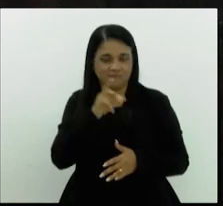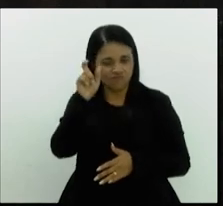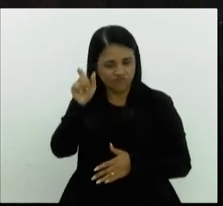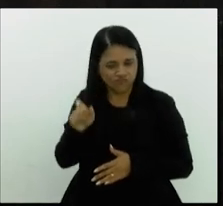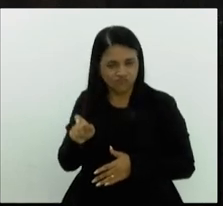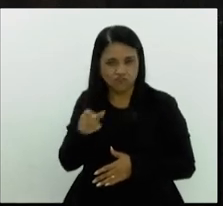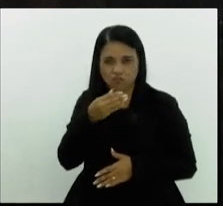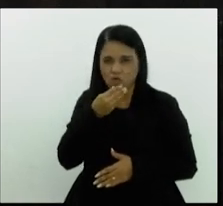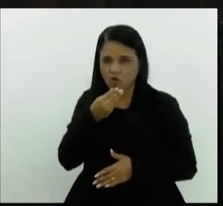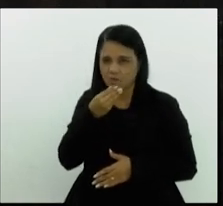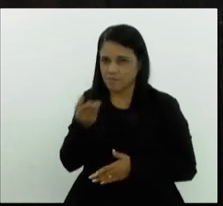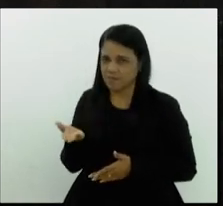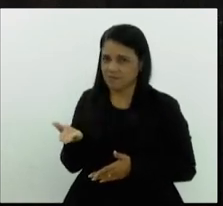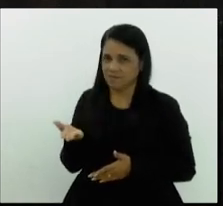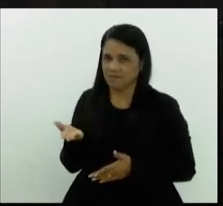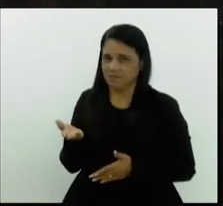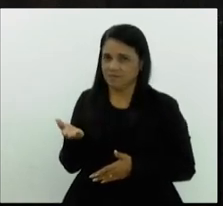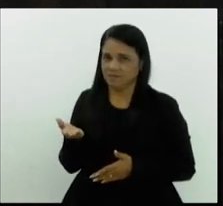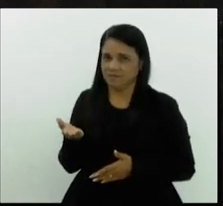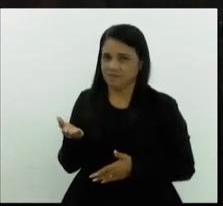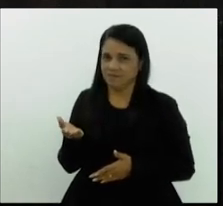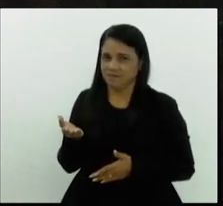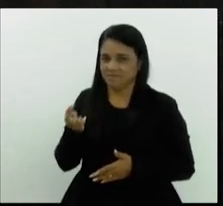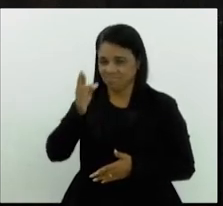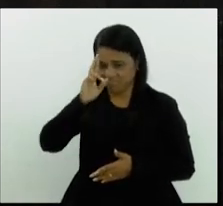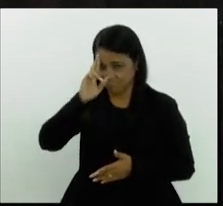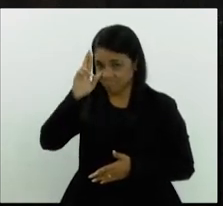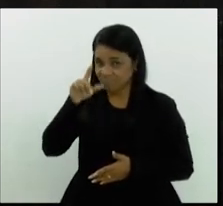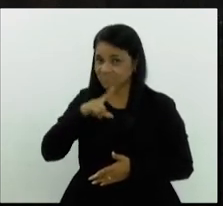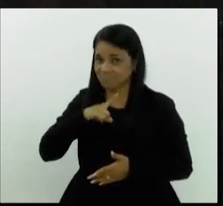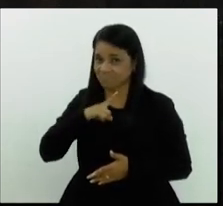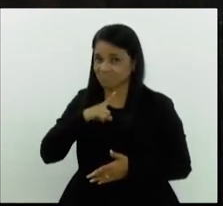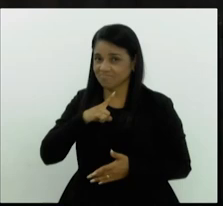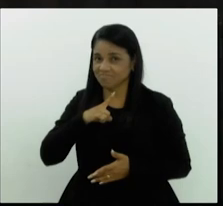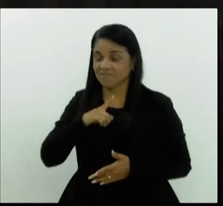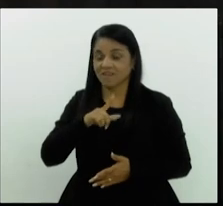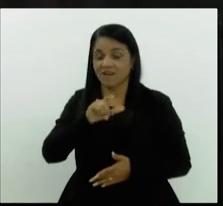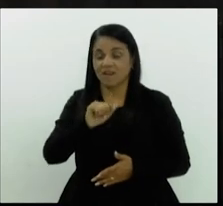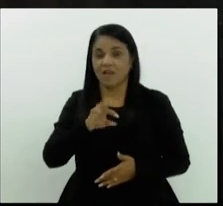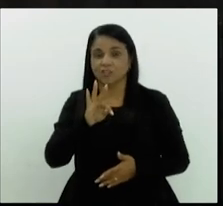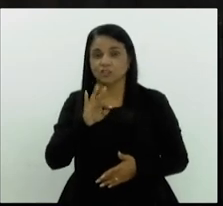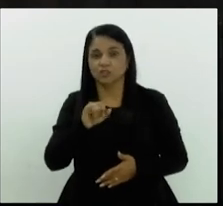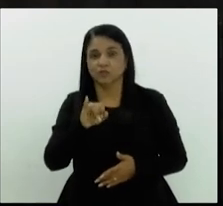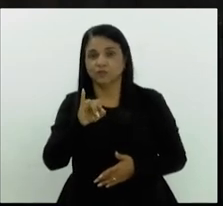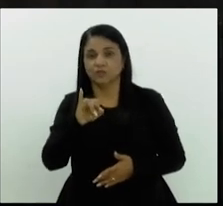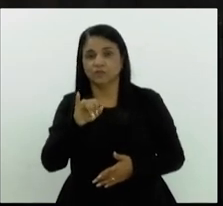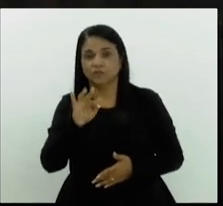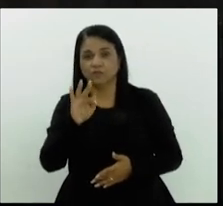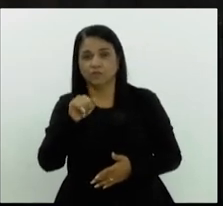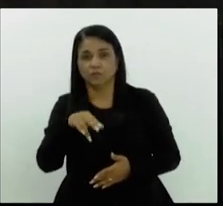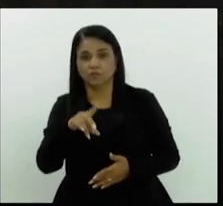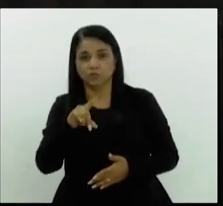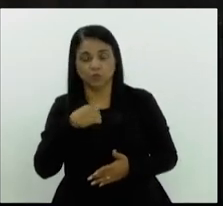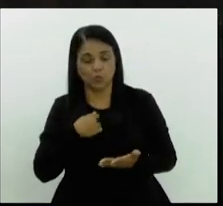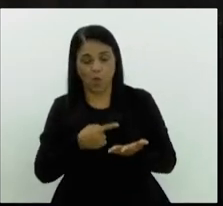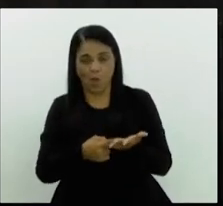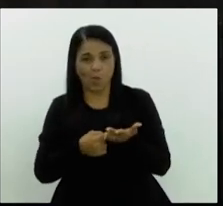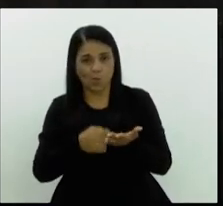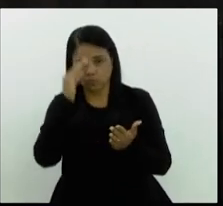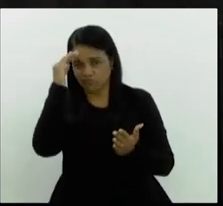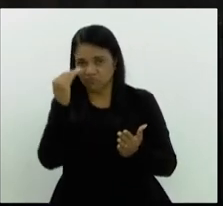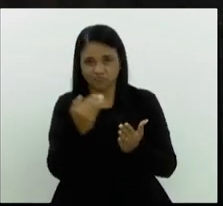proprietário, aliás, proprietário de um grande latifúndio que não cumpre a sua função social de acordo com a Constituição Federal. Está